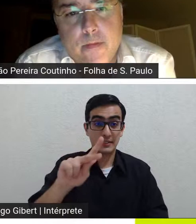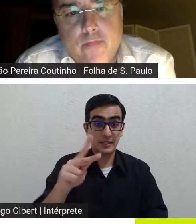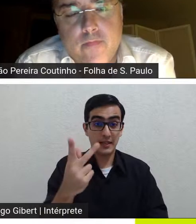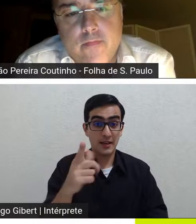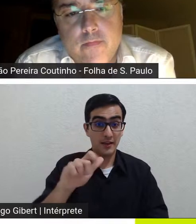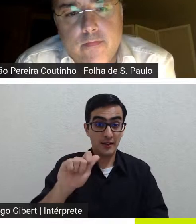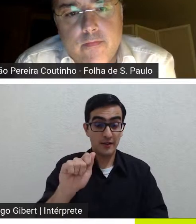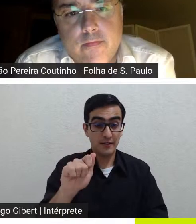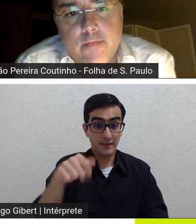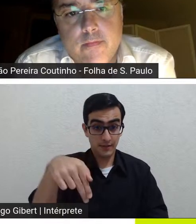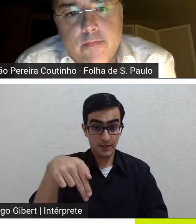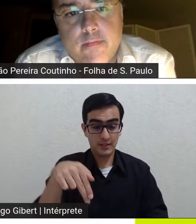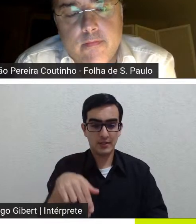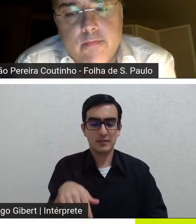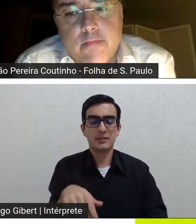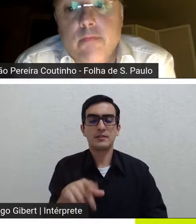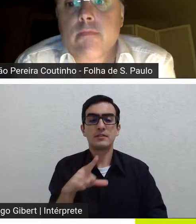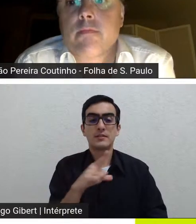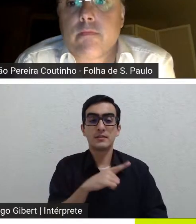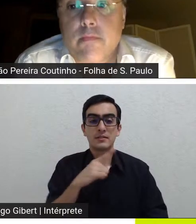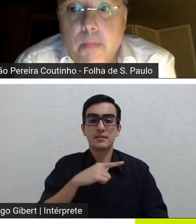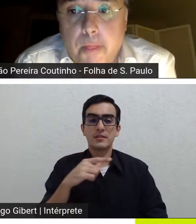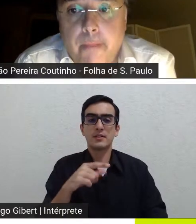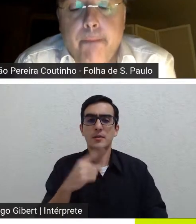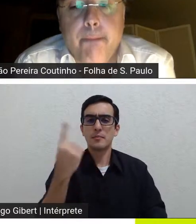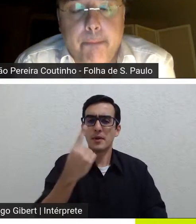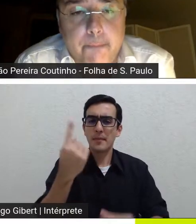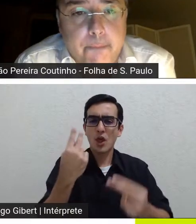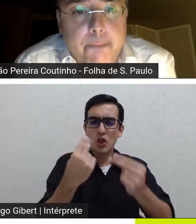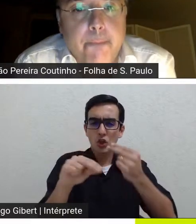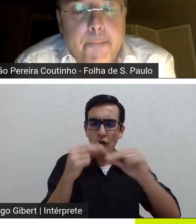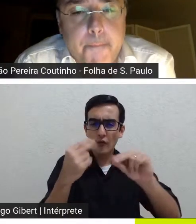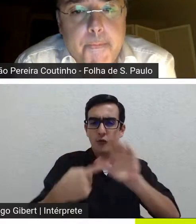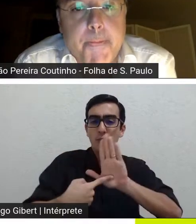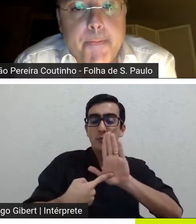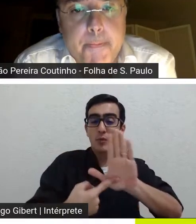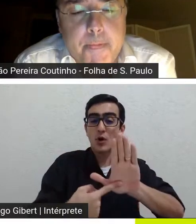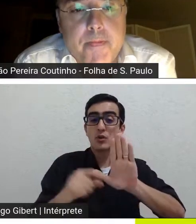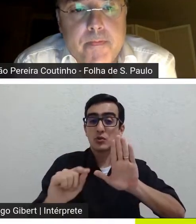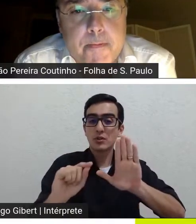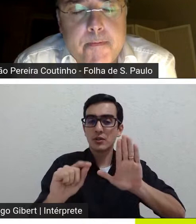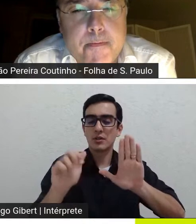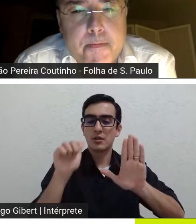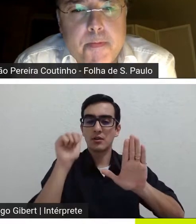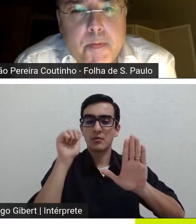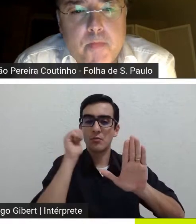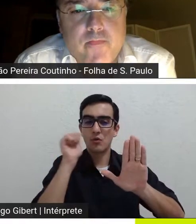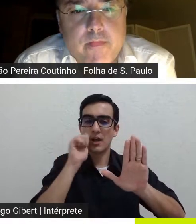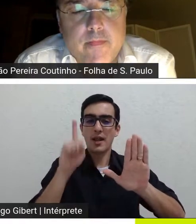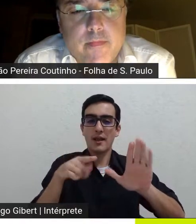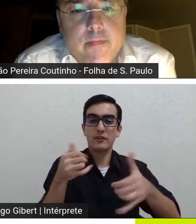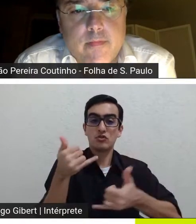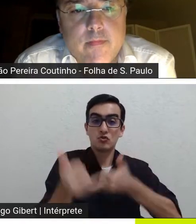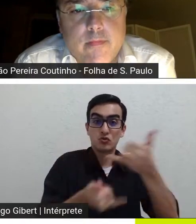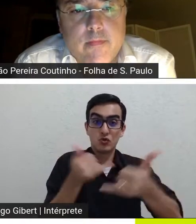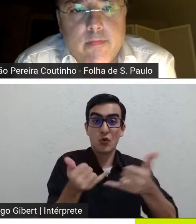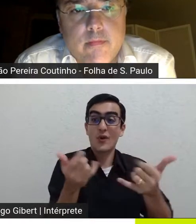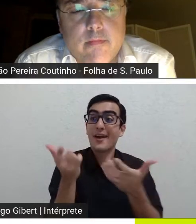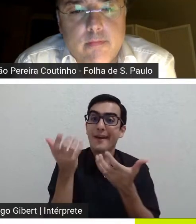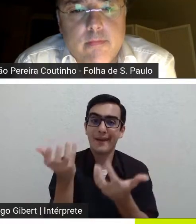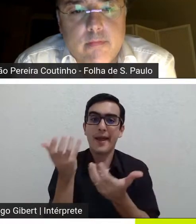sobre uma jogadora não sei se também mas também é alguém que precisa perder tudo